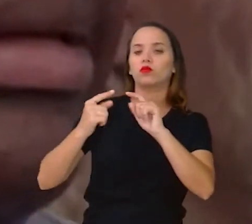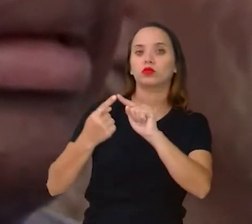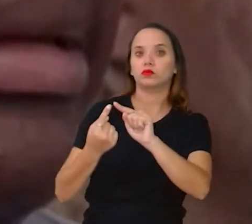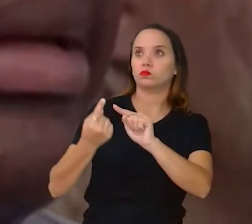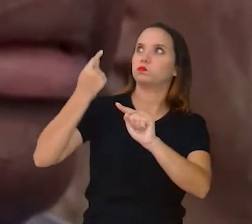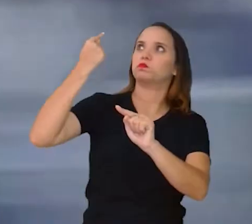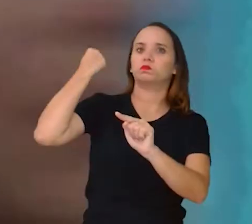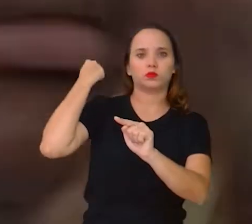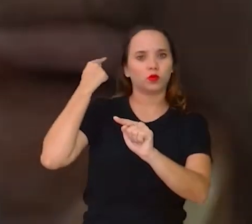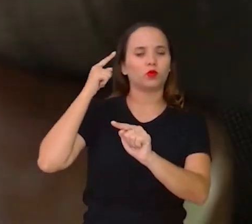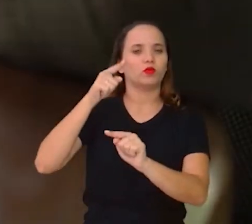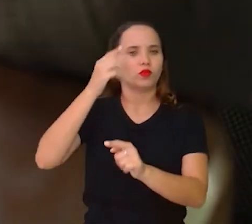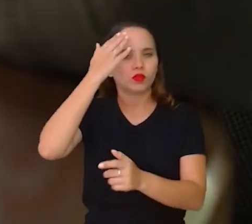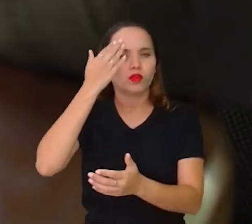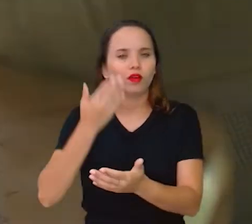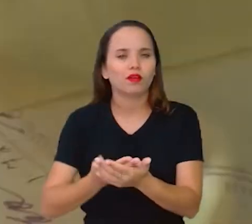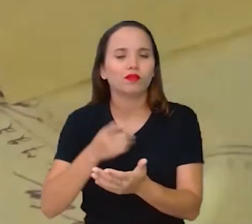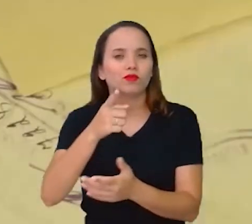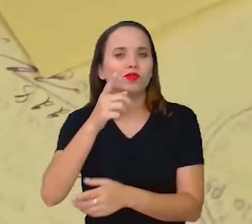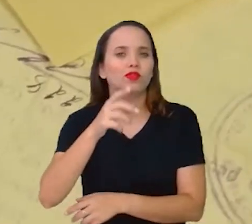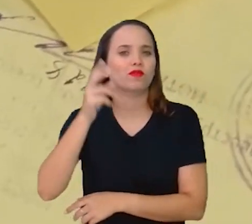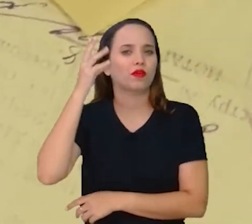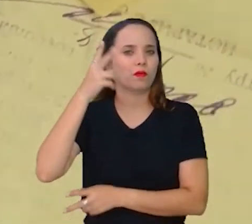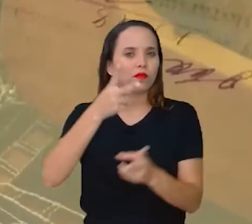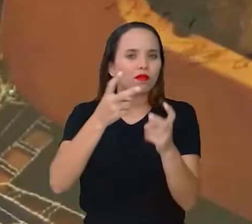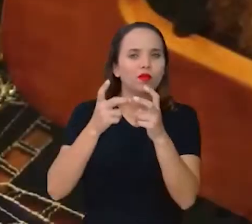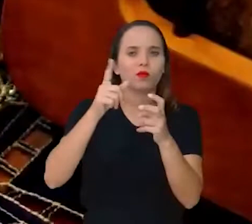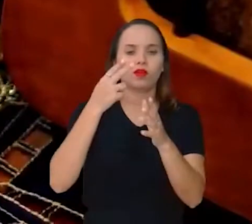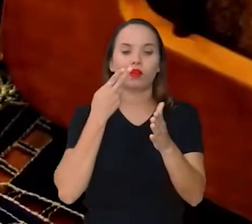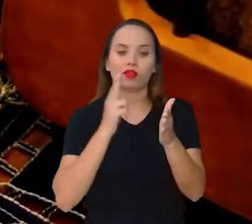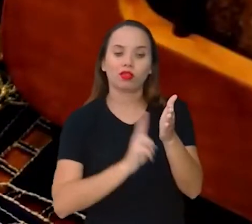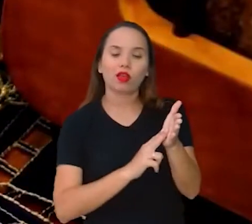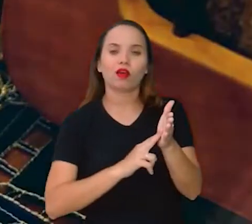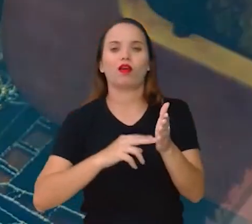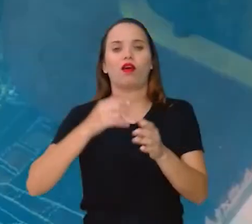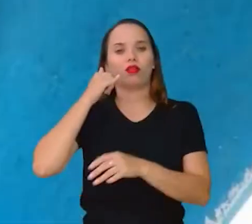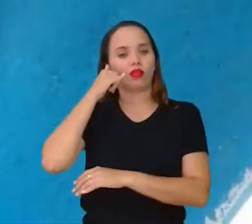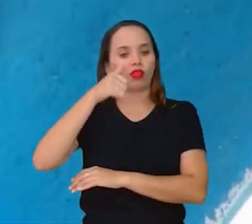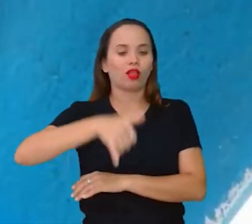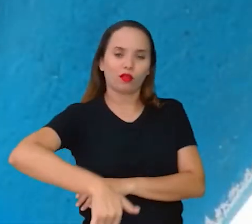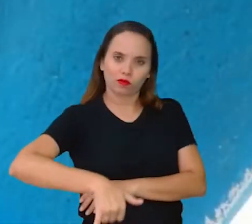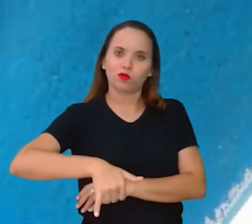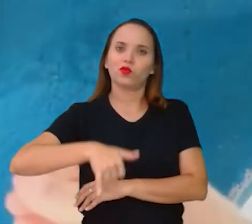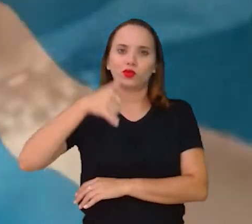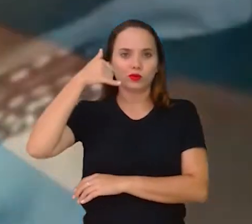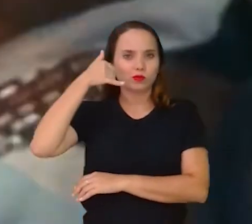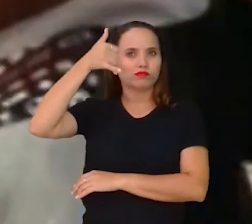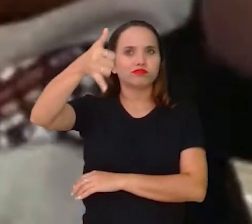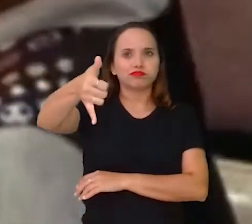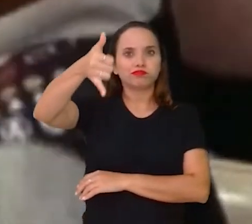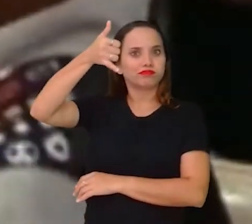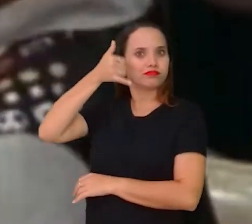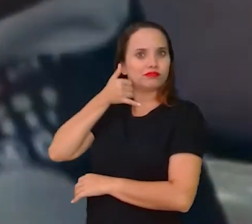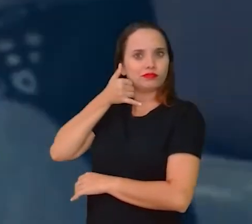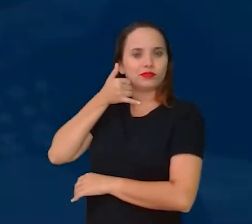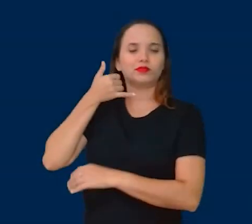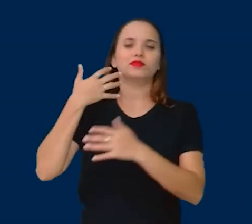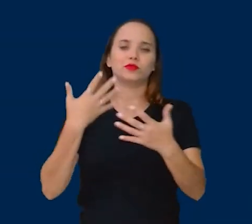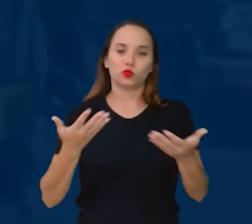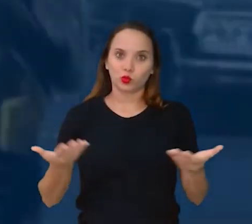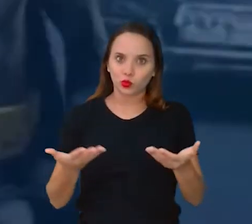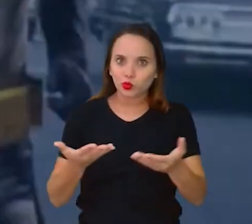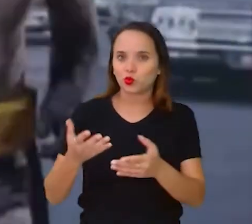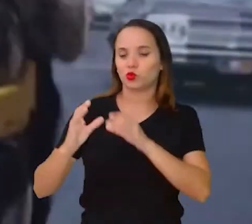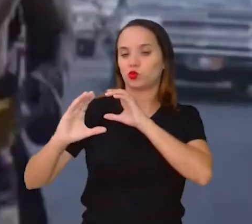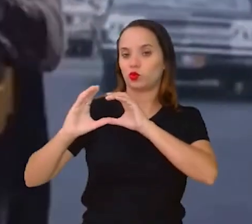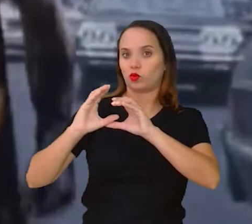você corre o risco de escutar que era por meio de cartas, telegrama, telefone fixo ou orelhão. Hoje em dia, a